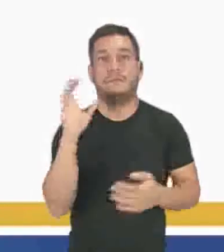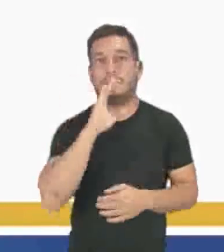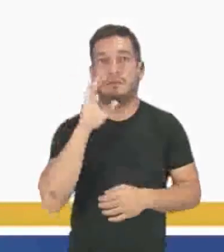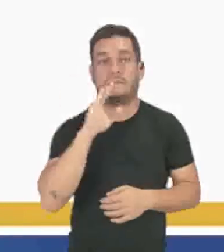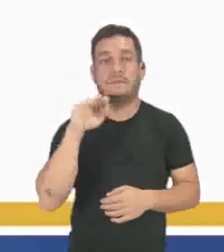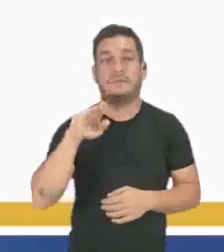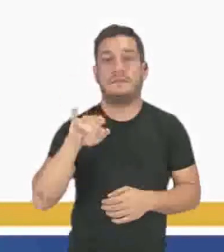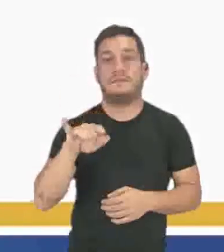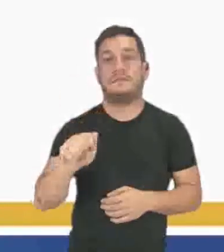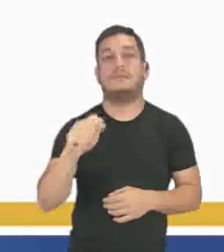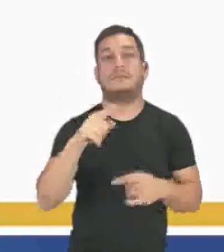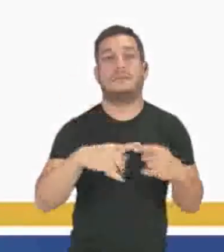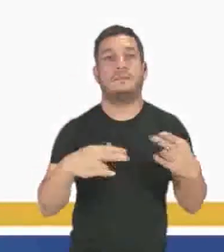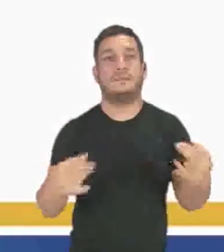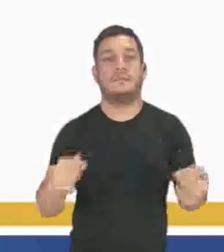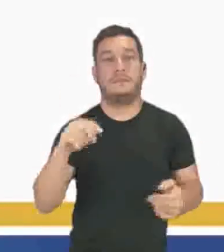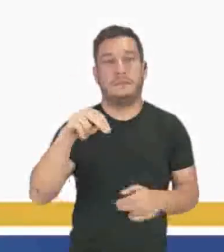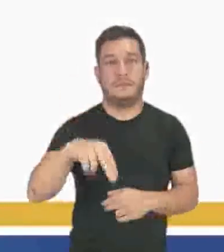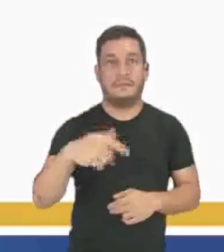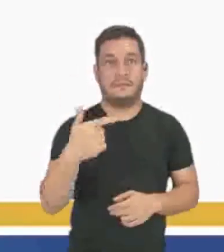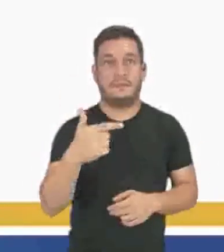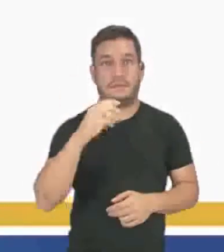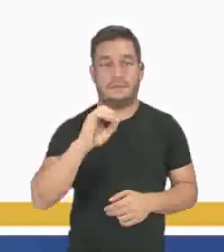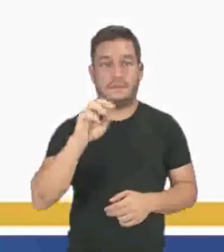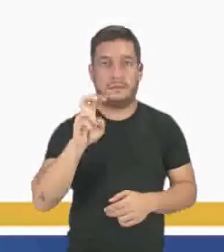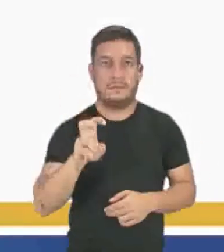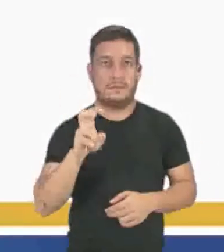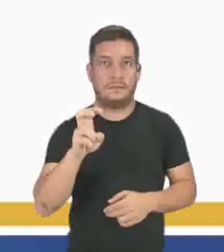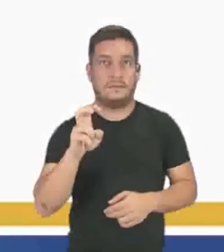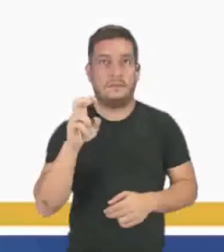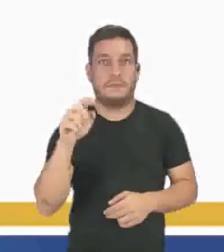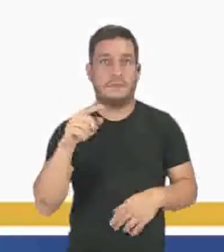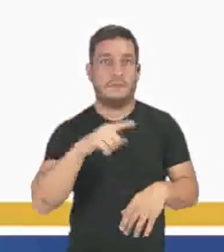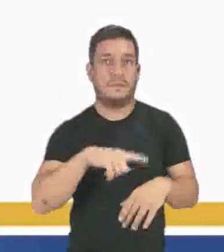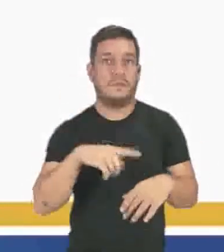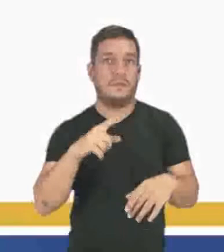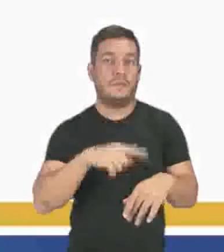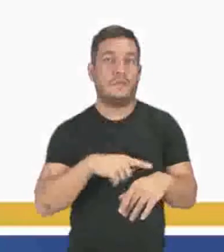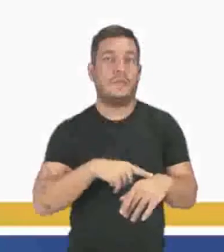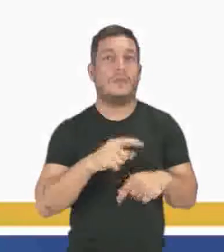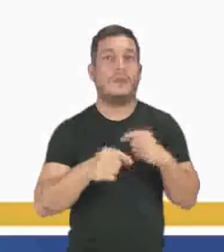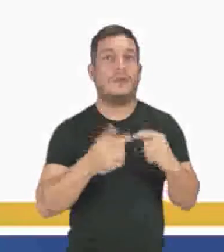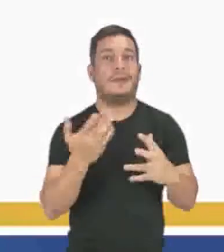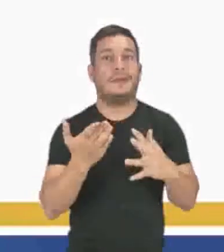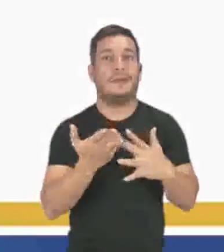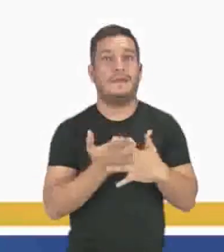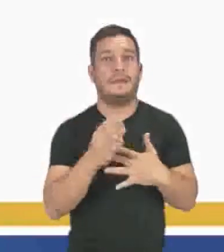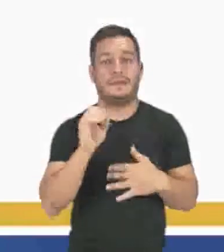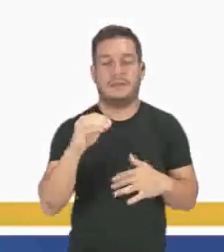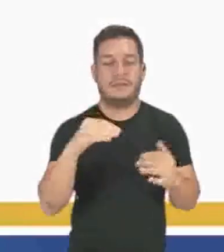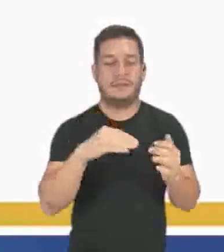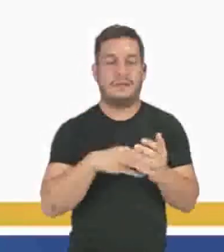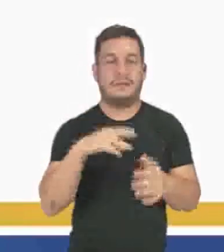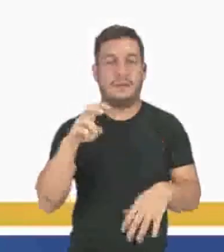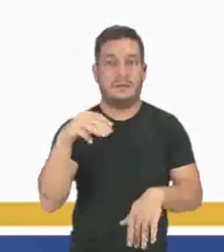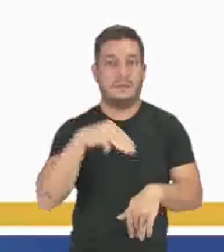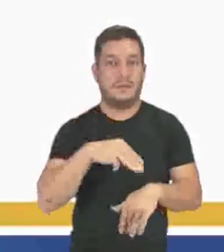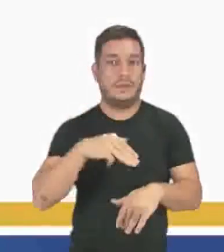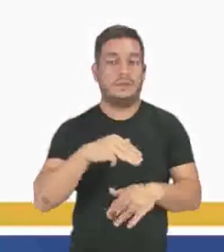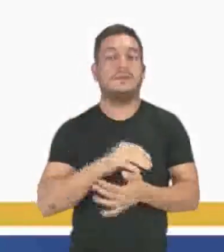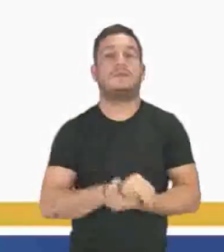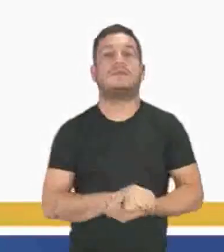média da substância N2O5 no intervalo de zero a cinco minutos?